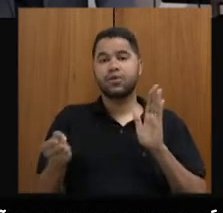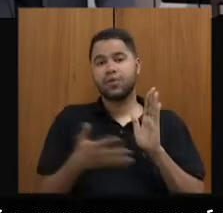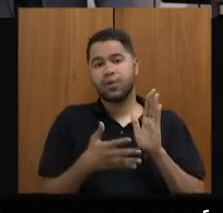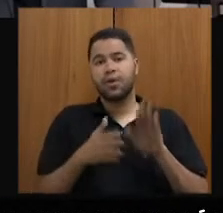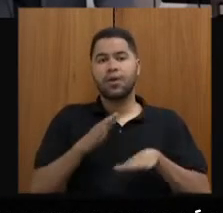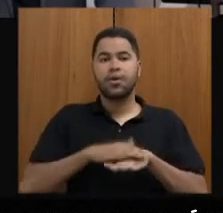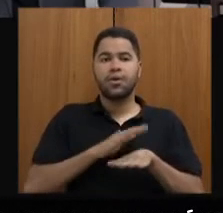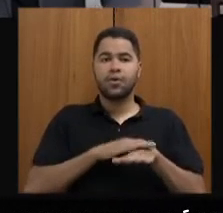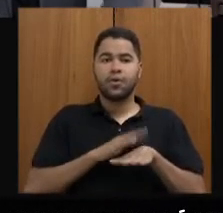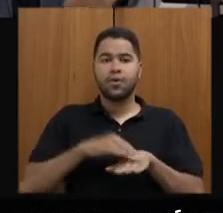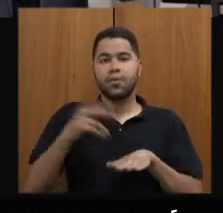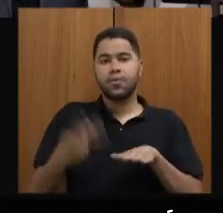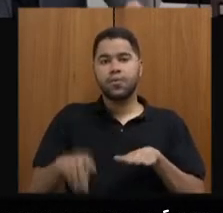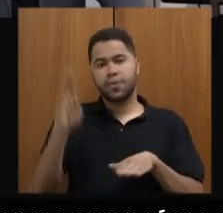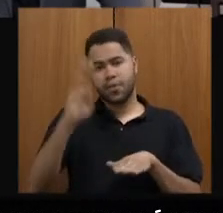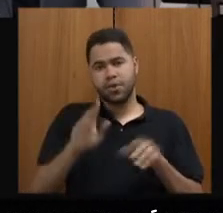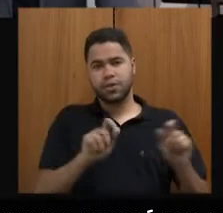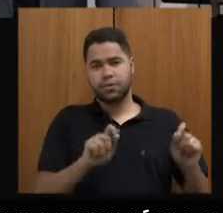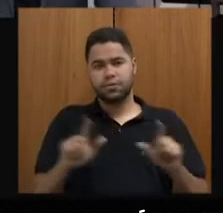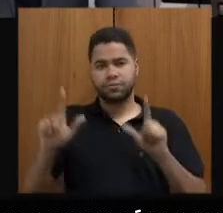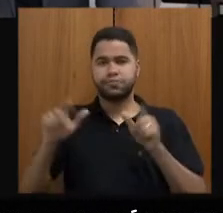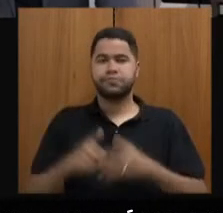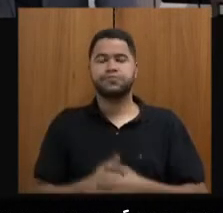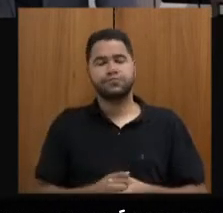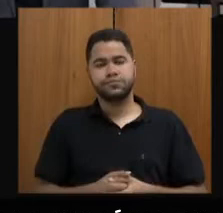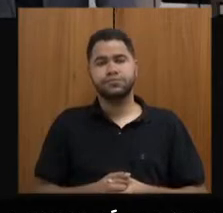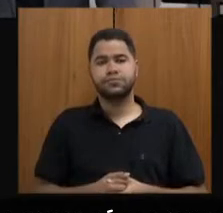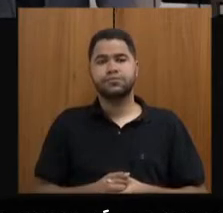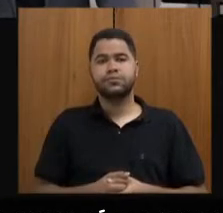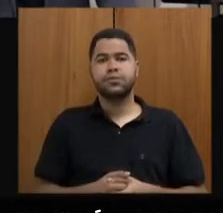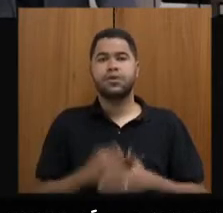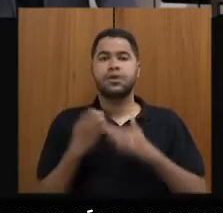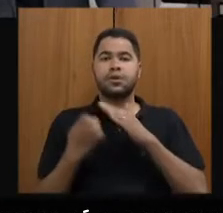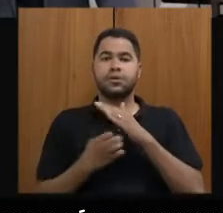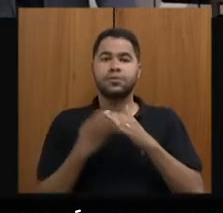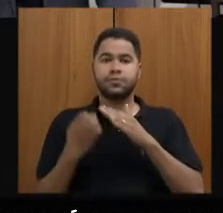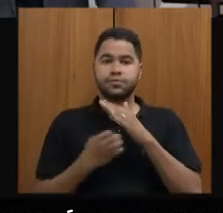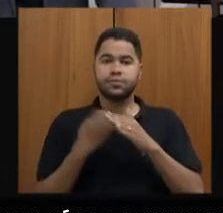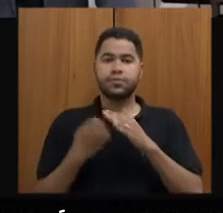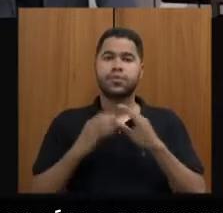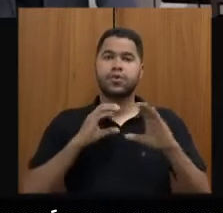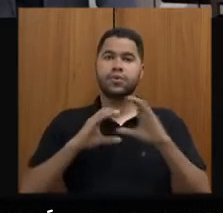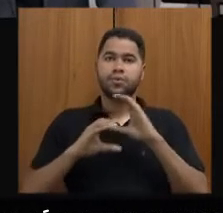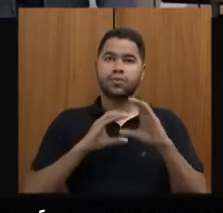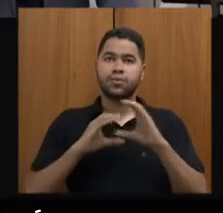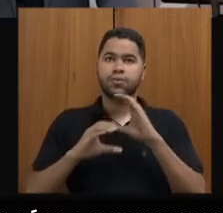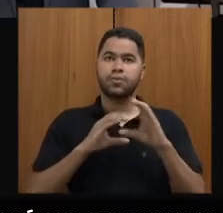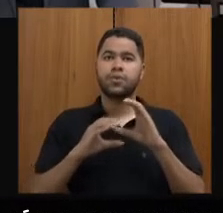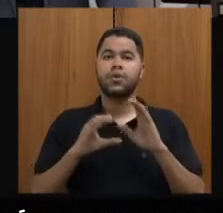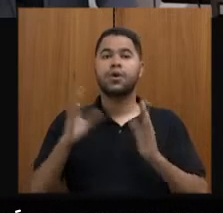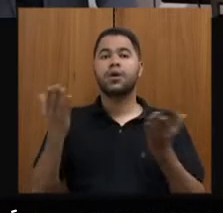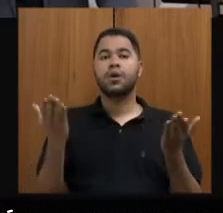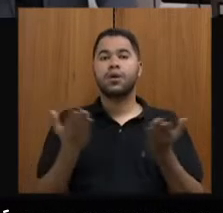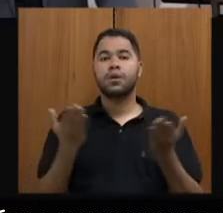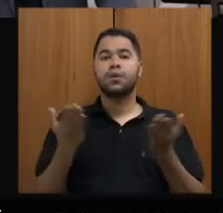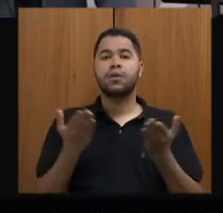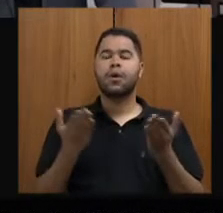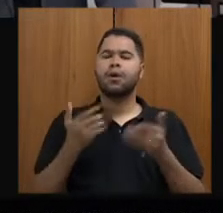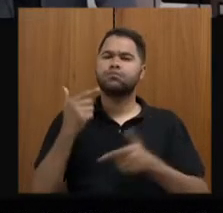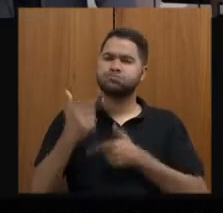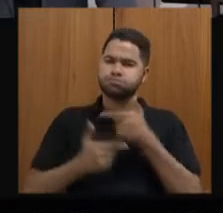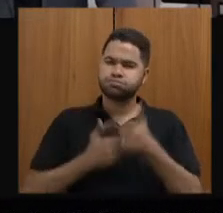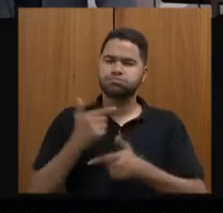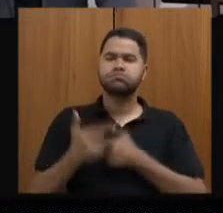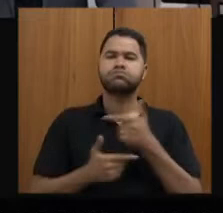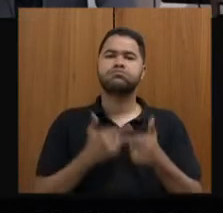compositórios brasileiros. Pode passar. A empresa mineira de comunicação está fazendo um grande trabalho,